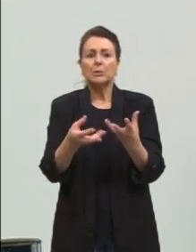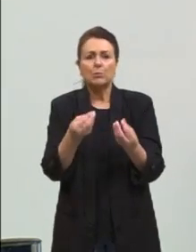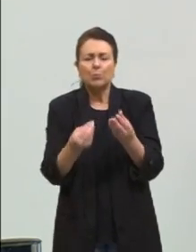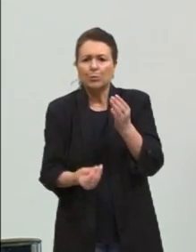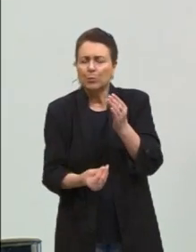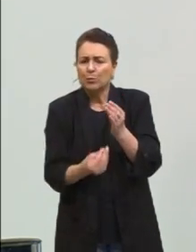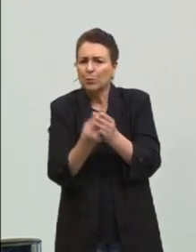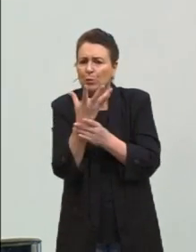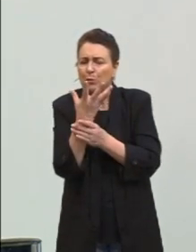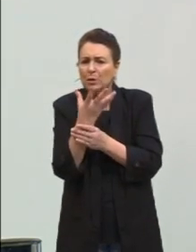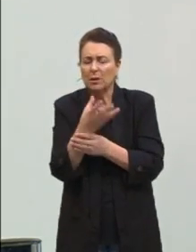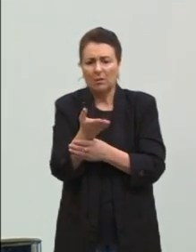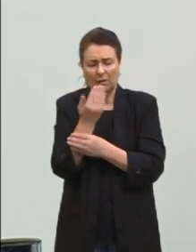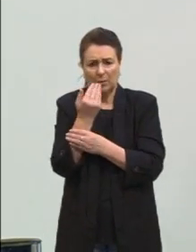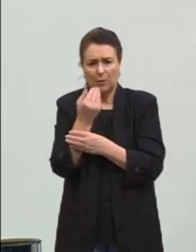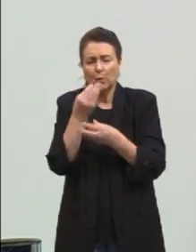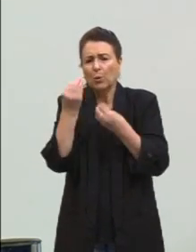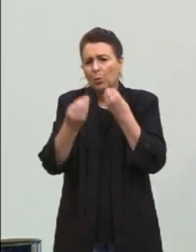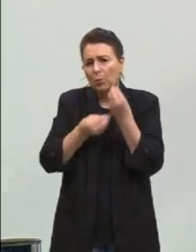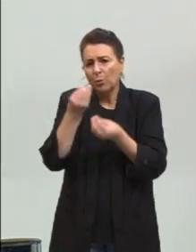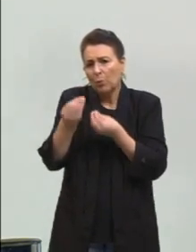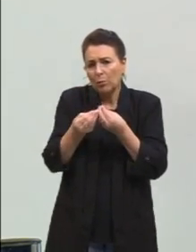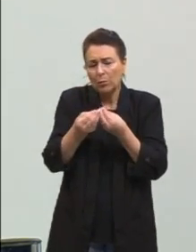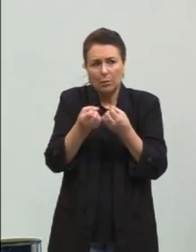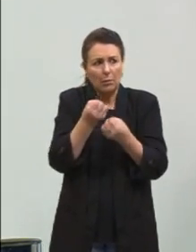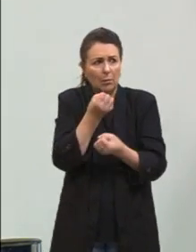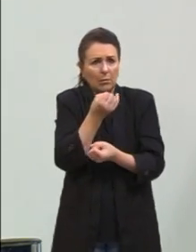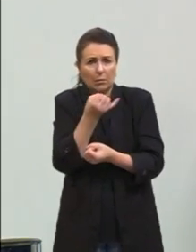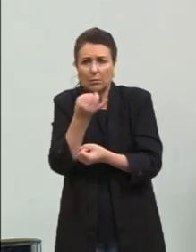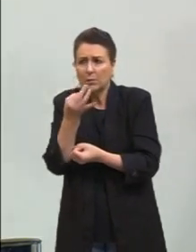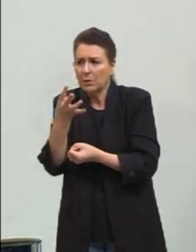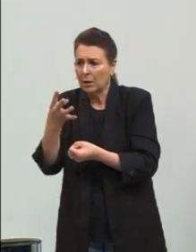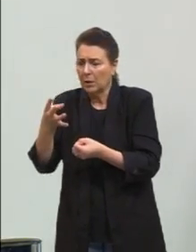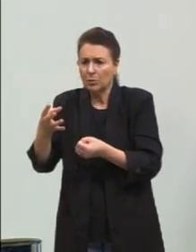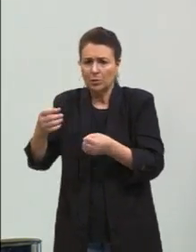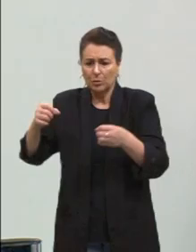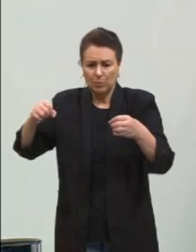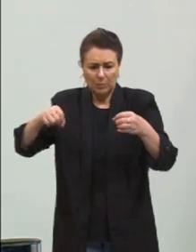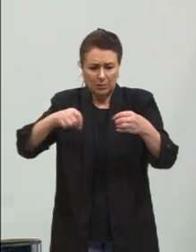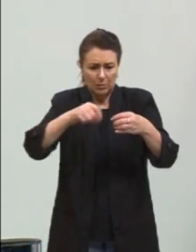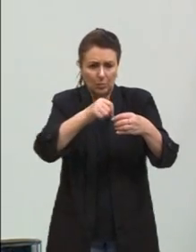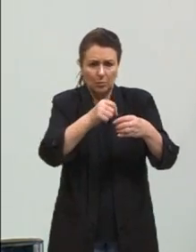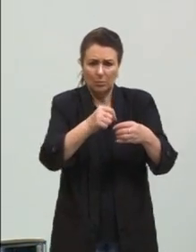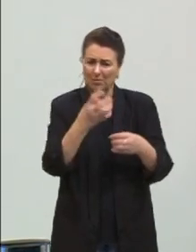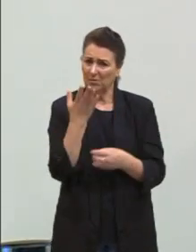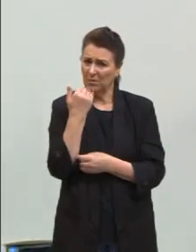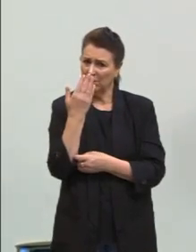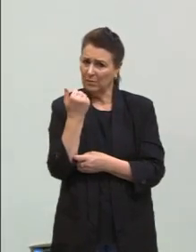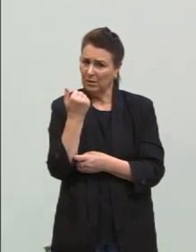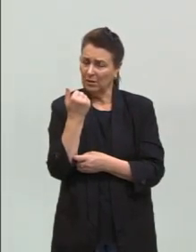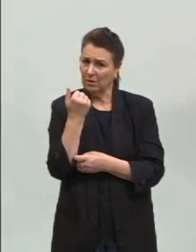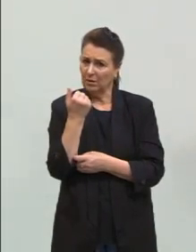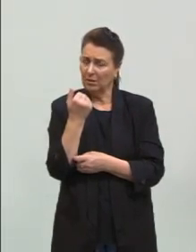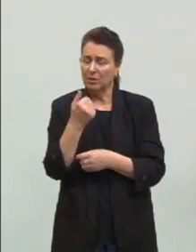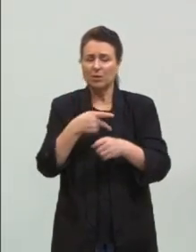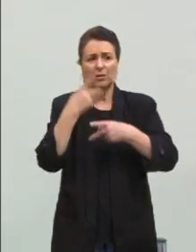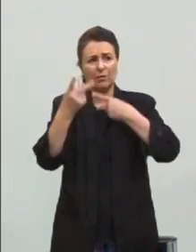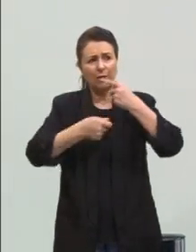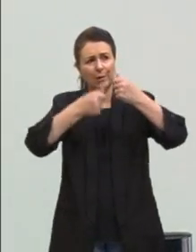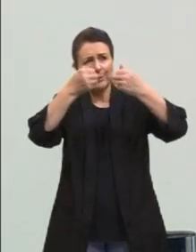não configura aquela quantidade de plantio para alimentação. Porque quando a gente fala em alimento, é algo que vai no